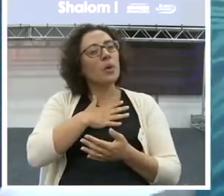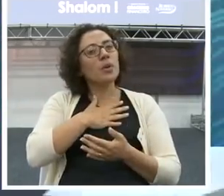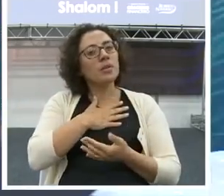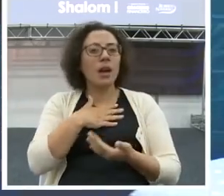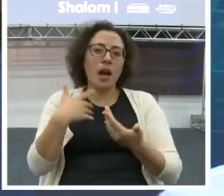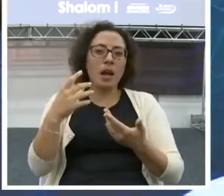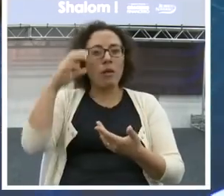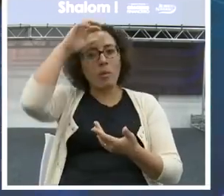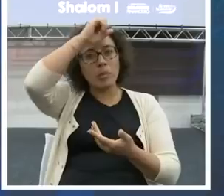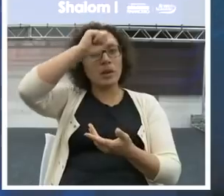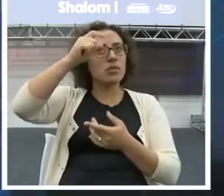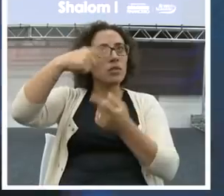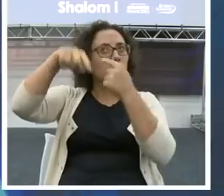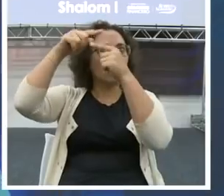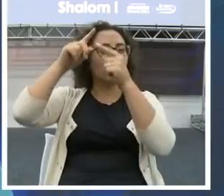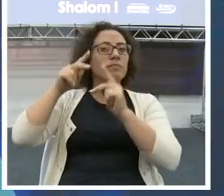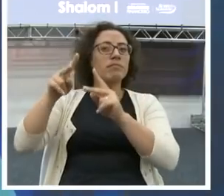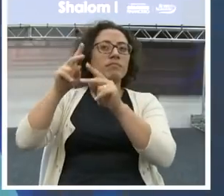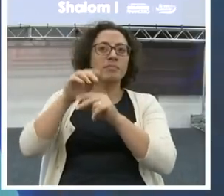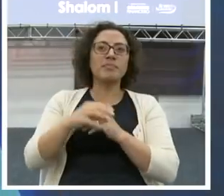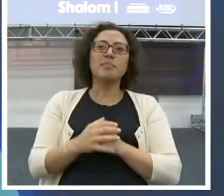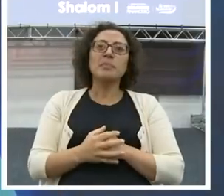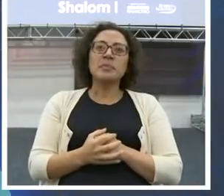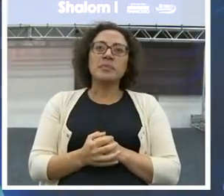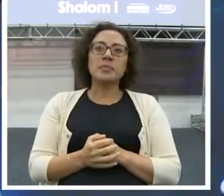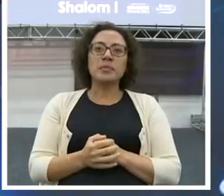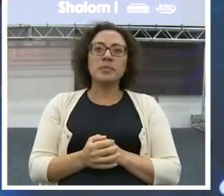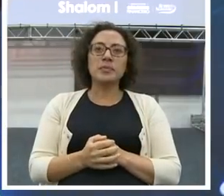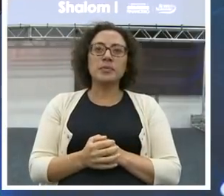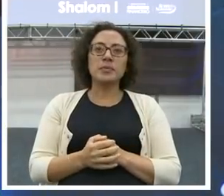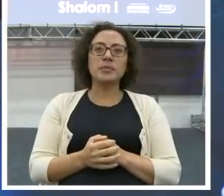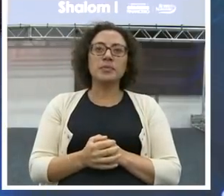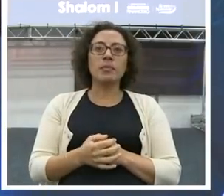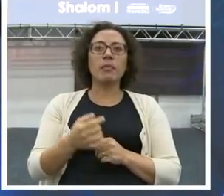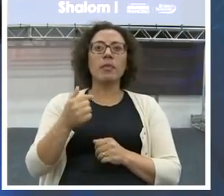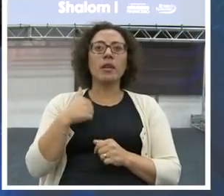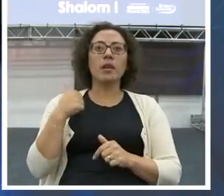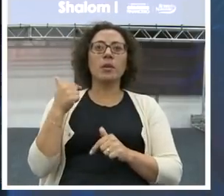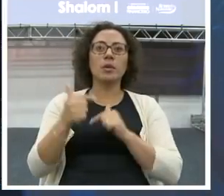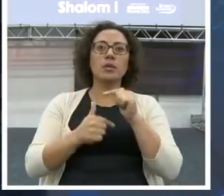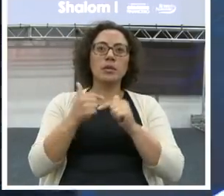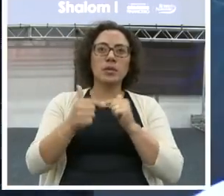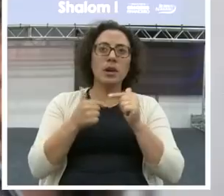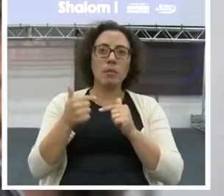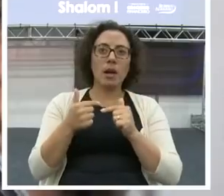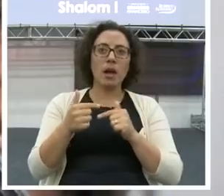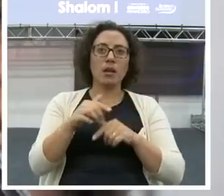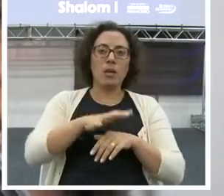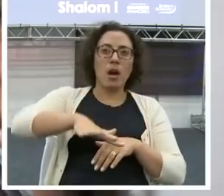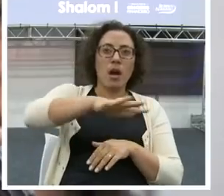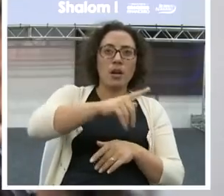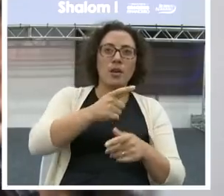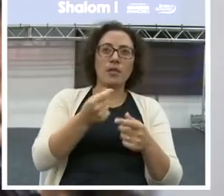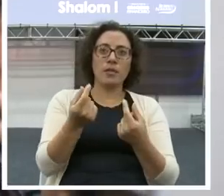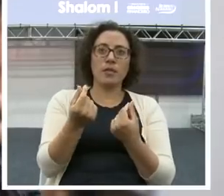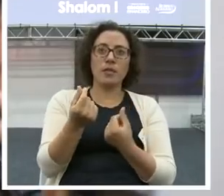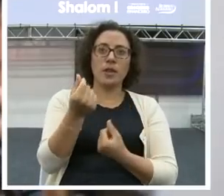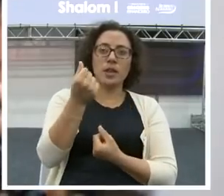Oi, Roberto, sou a Morgana. Eu trabalho na área financeira, tenho quase dez anos já. Descobri que eu sou